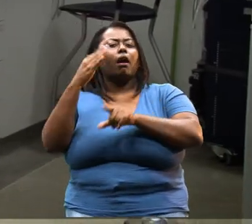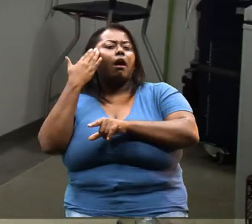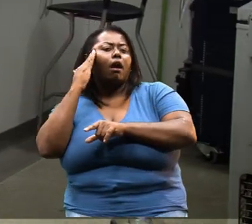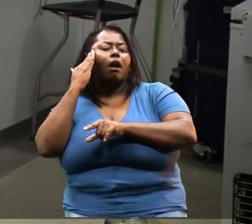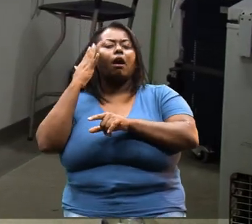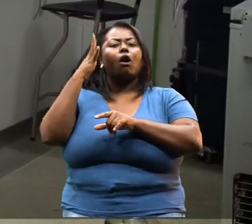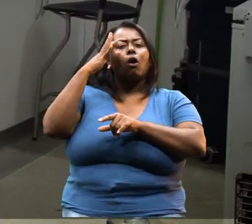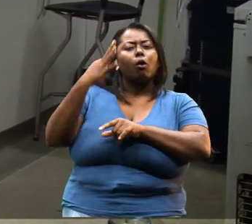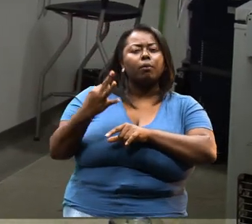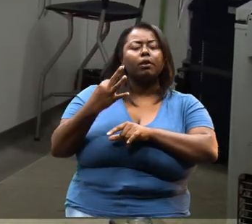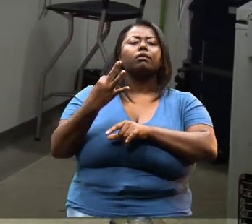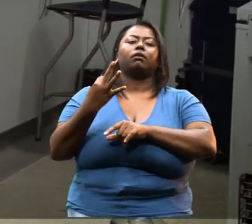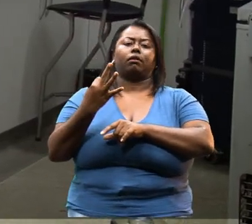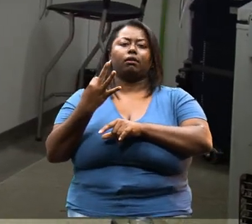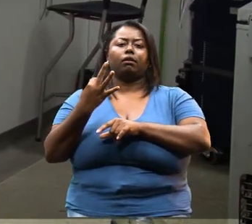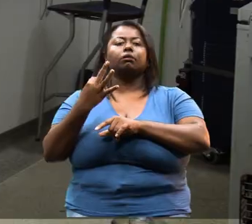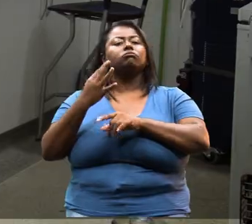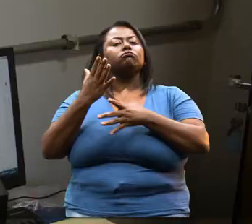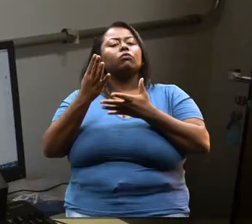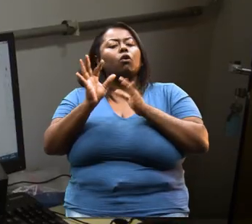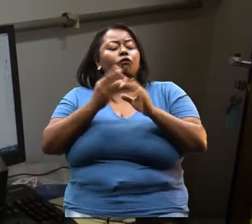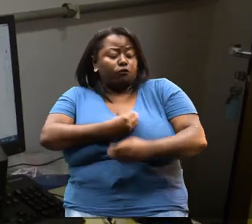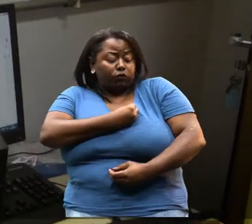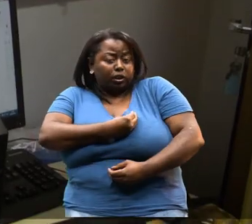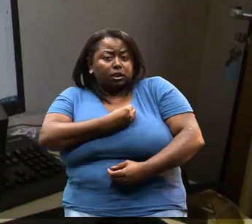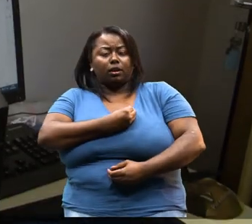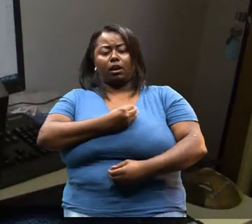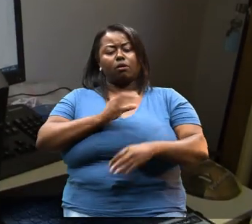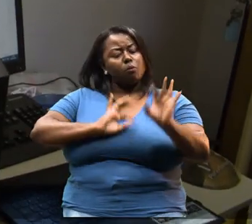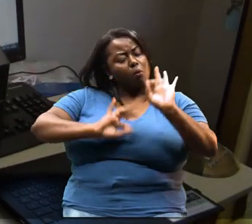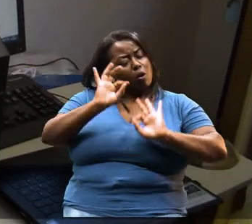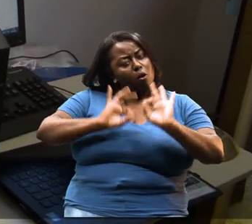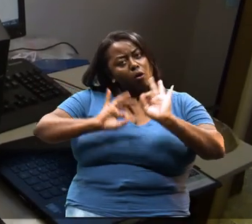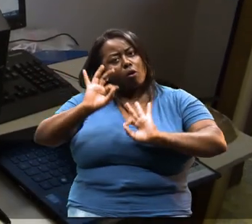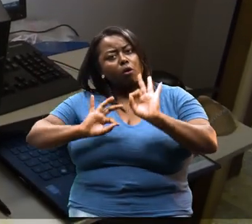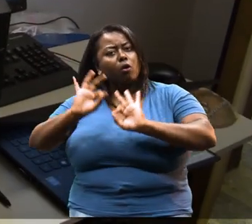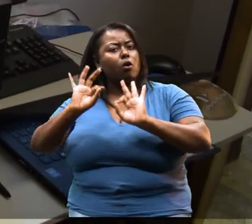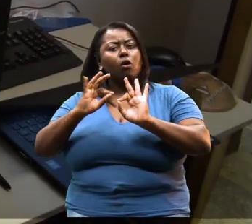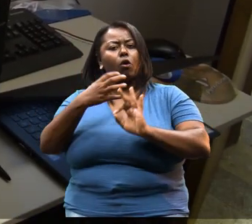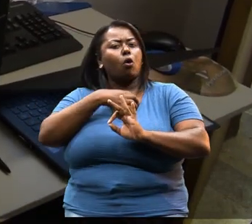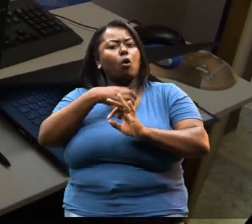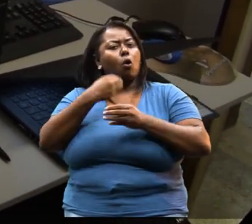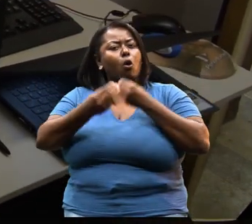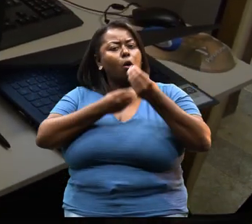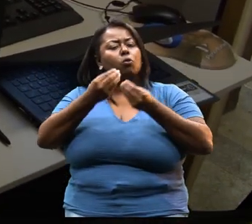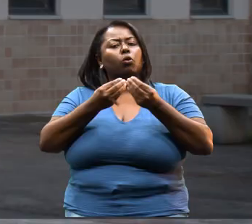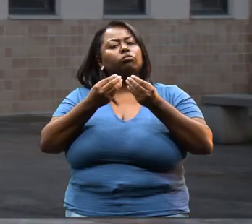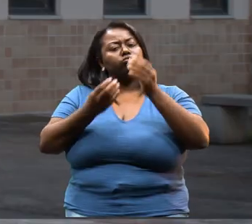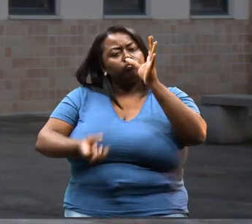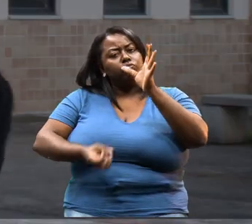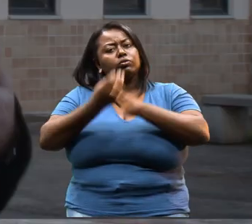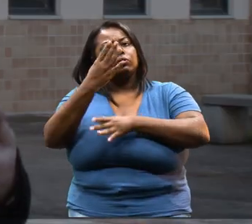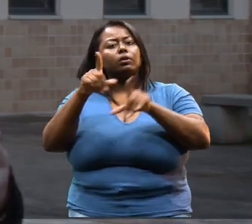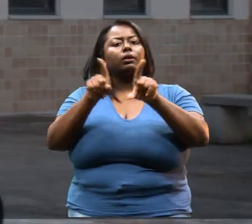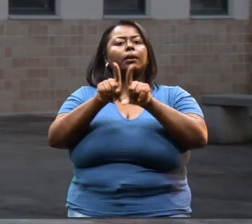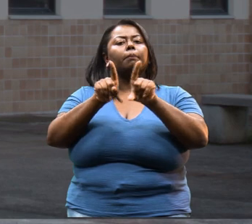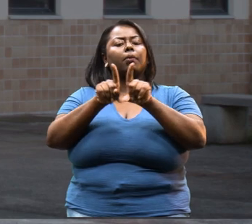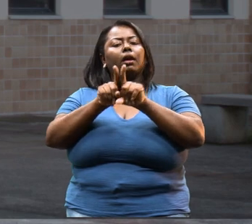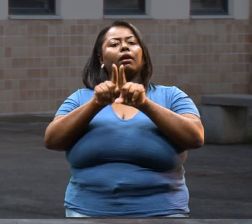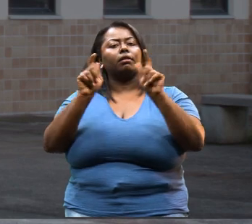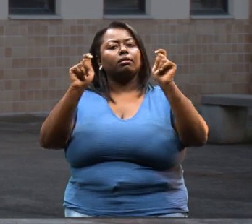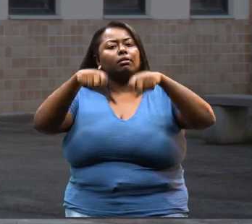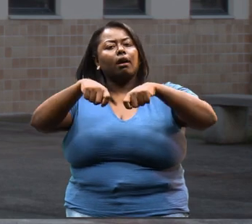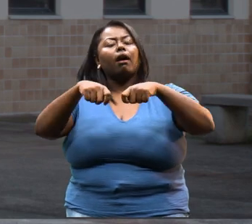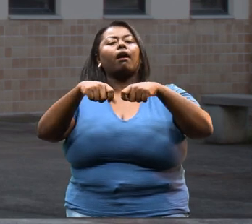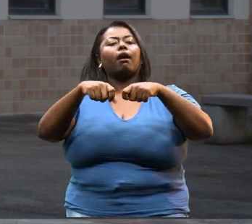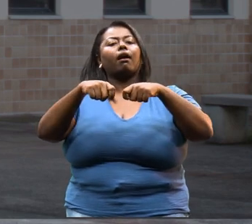entender, compreender que toda a organização da vida se origina e se forma